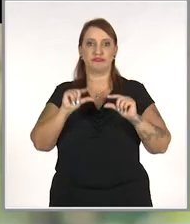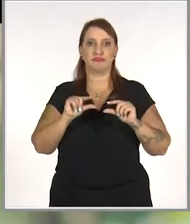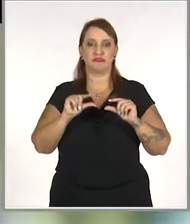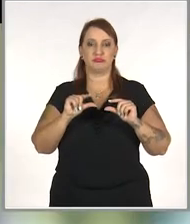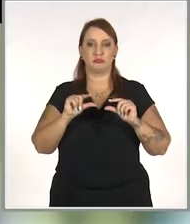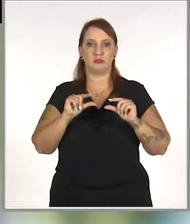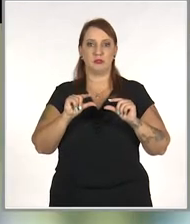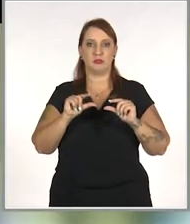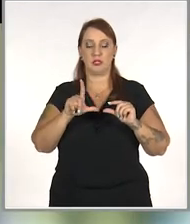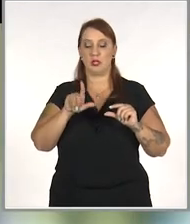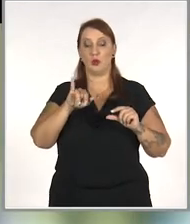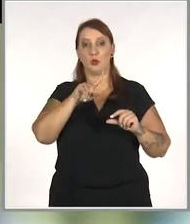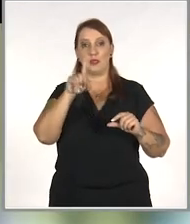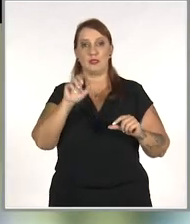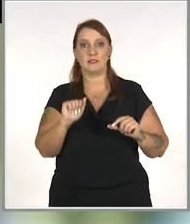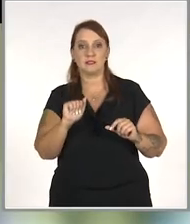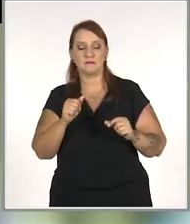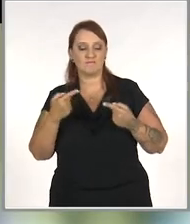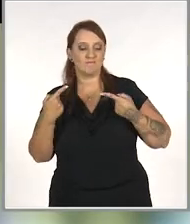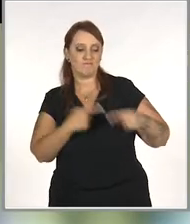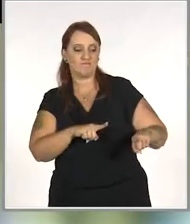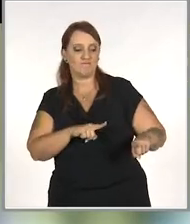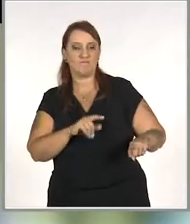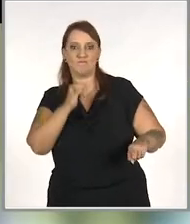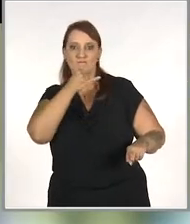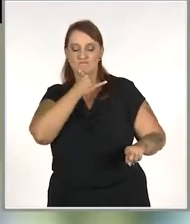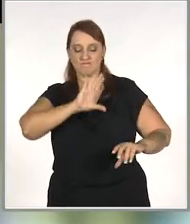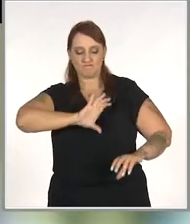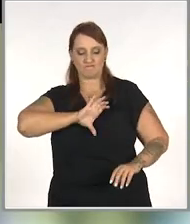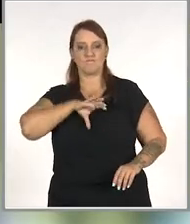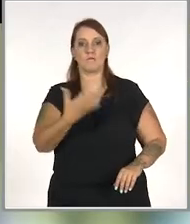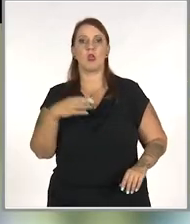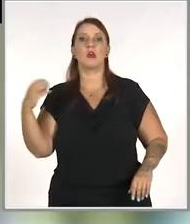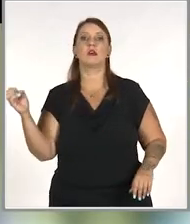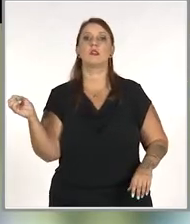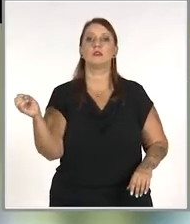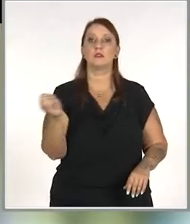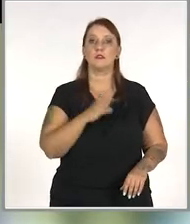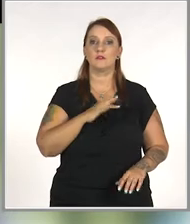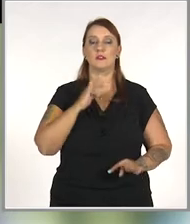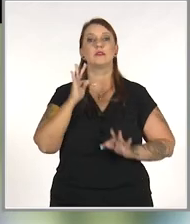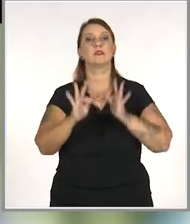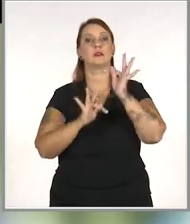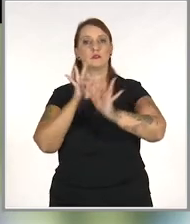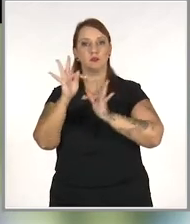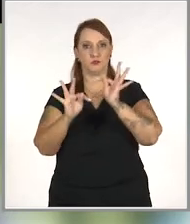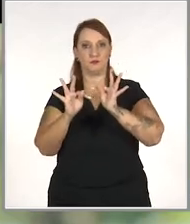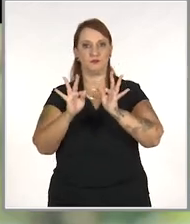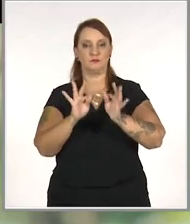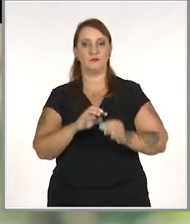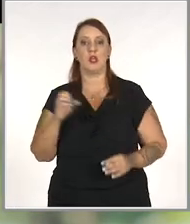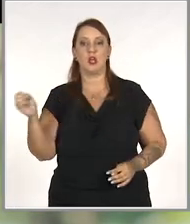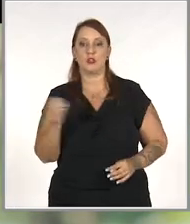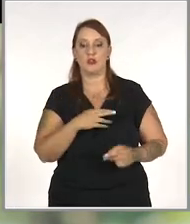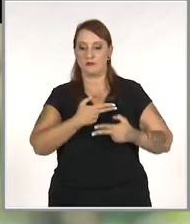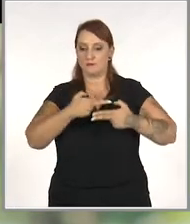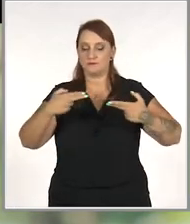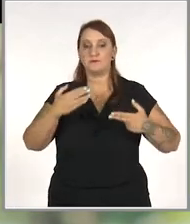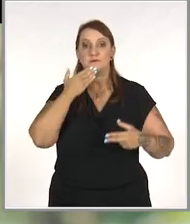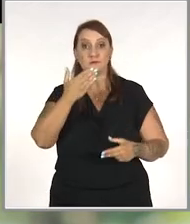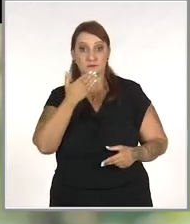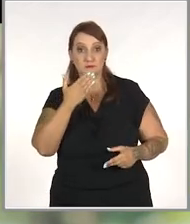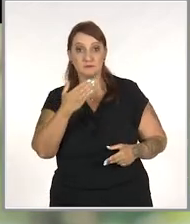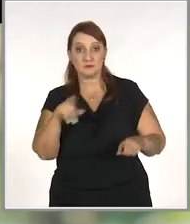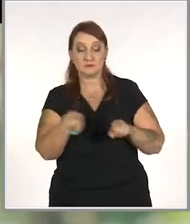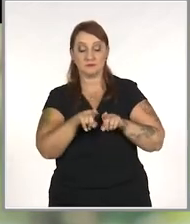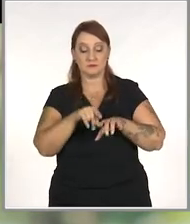menos. Luísa combate o pessimismo com ousadia, inovação, tecnologia. Novos canais de